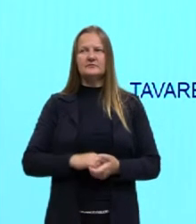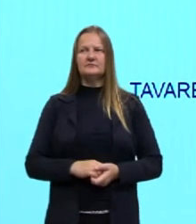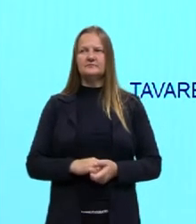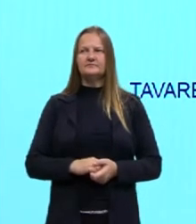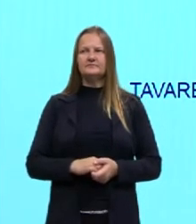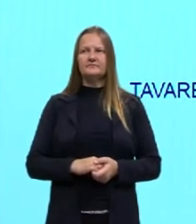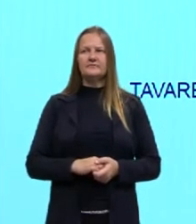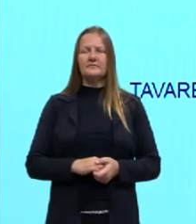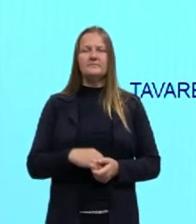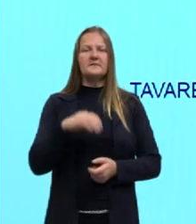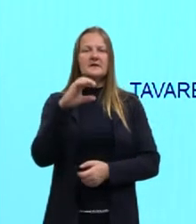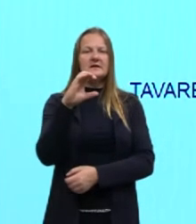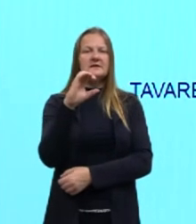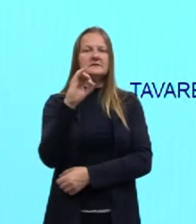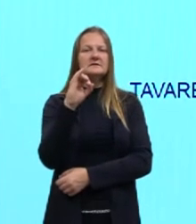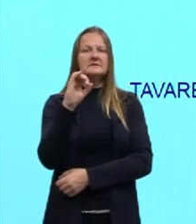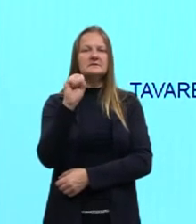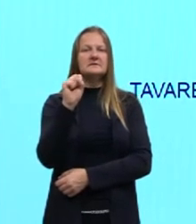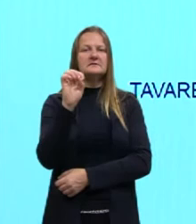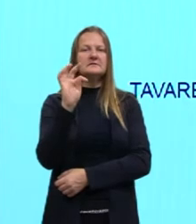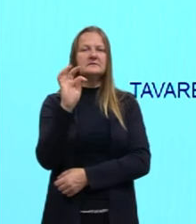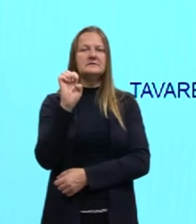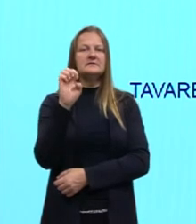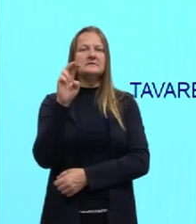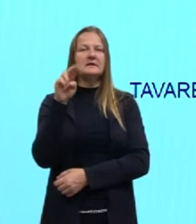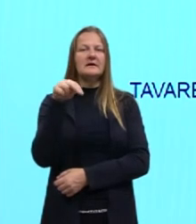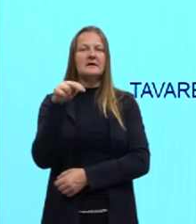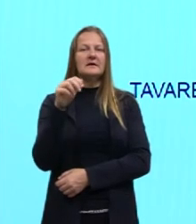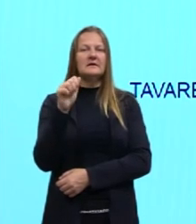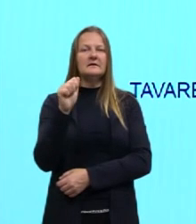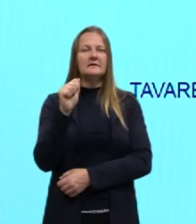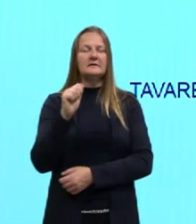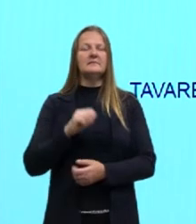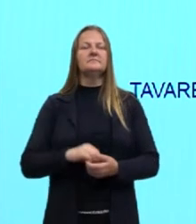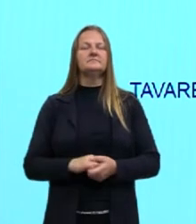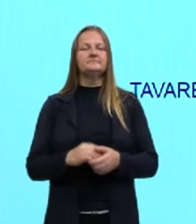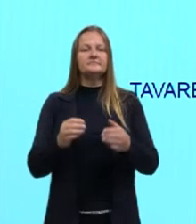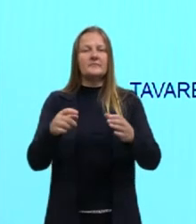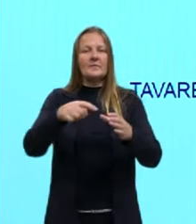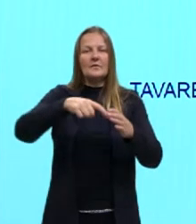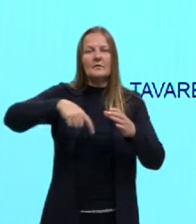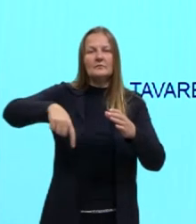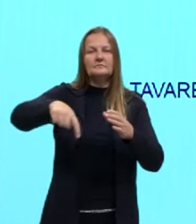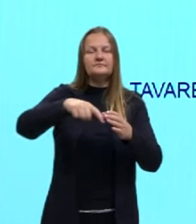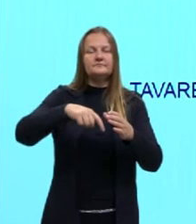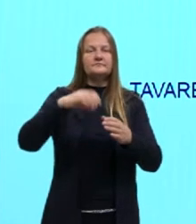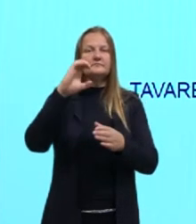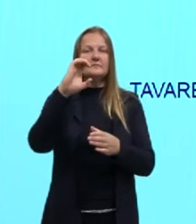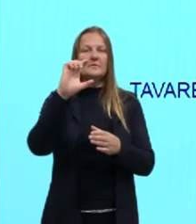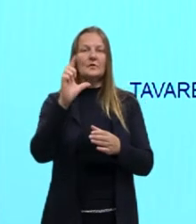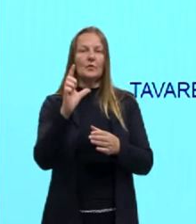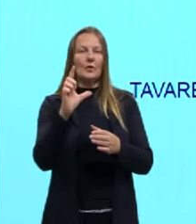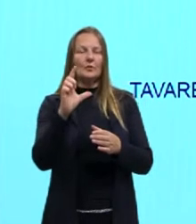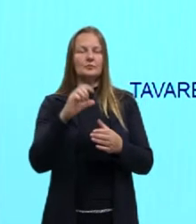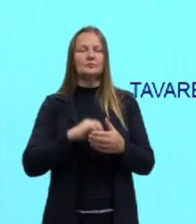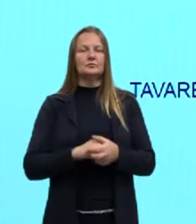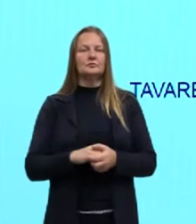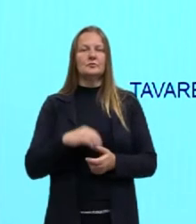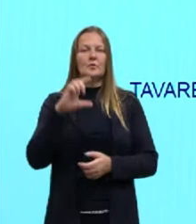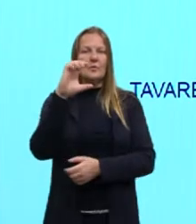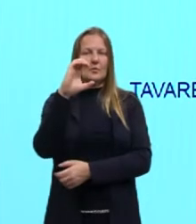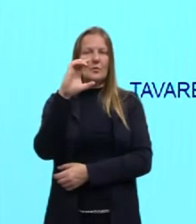cisternas. Aqui como etapa final, o sistema será tratado com cloro. Então,